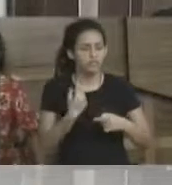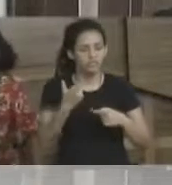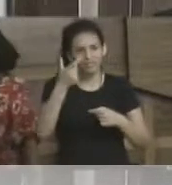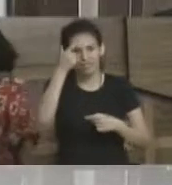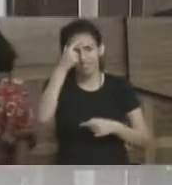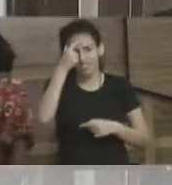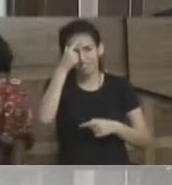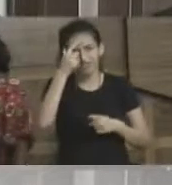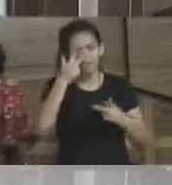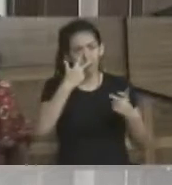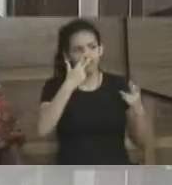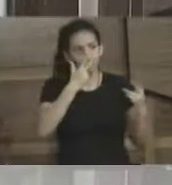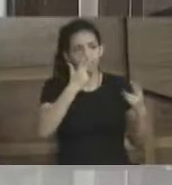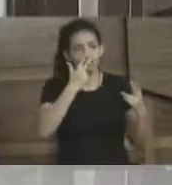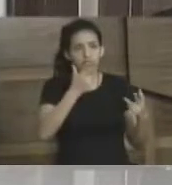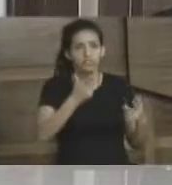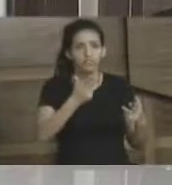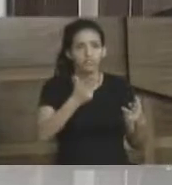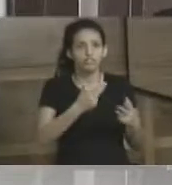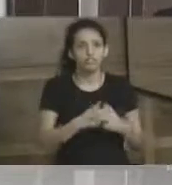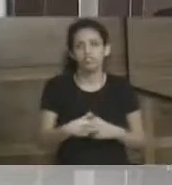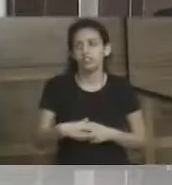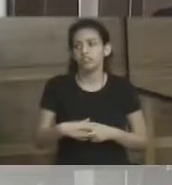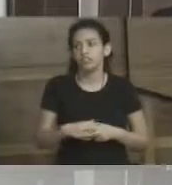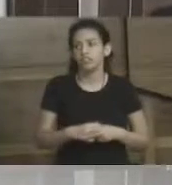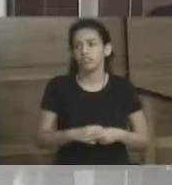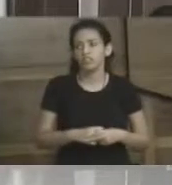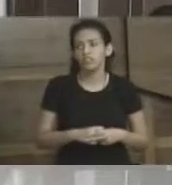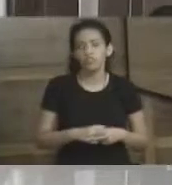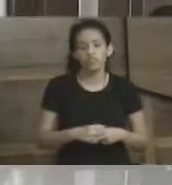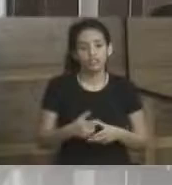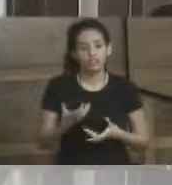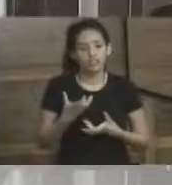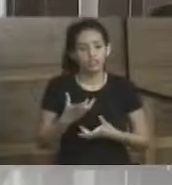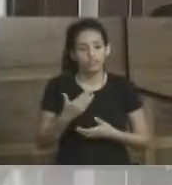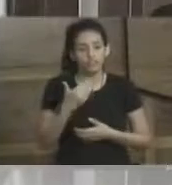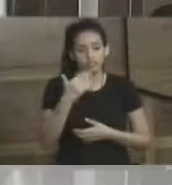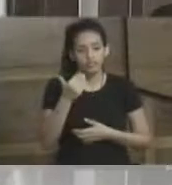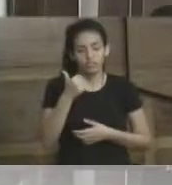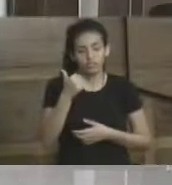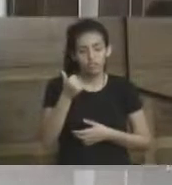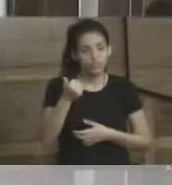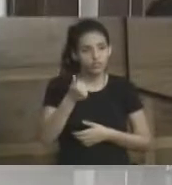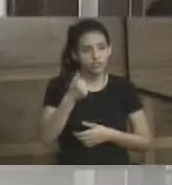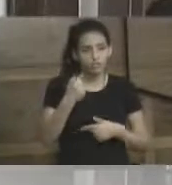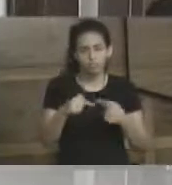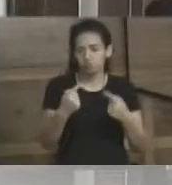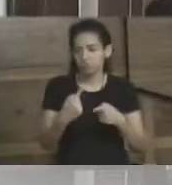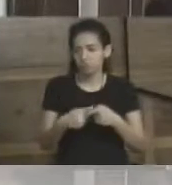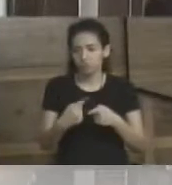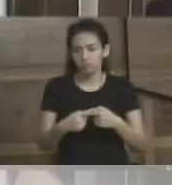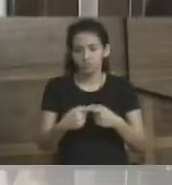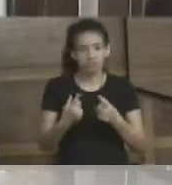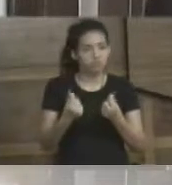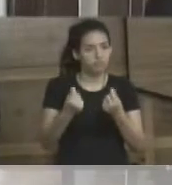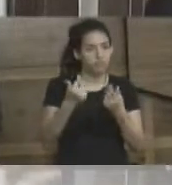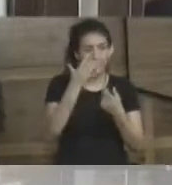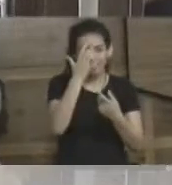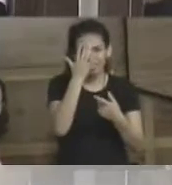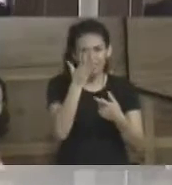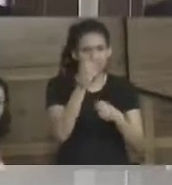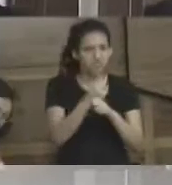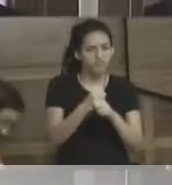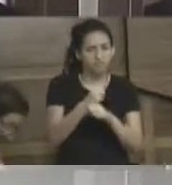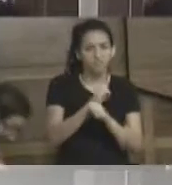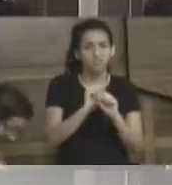parecida, uma cabeça muito semelhante, uma cabeça que preza por um novo modelo de política, porque trabalhar com dinheiro é fácil, trabalhar fazendo obra,